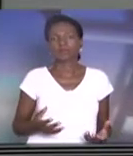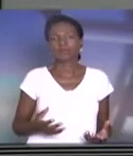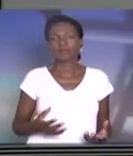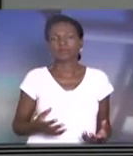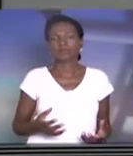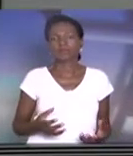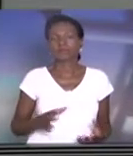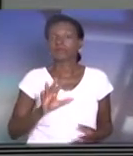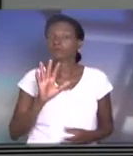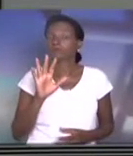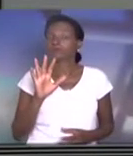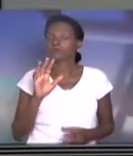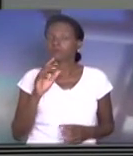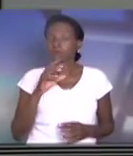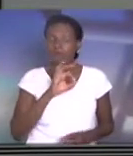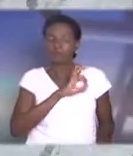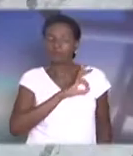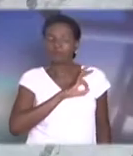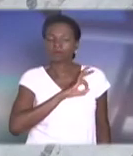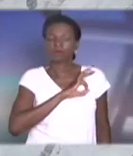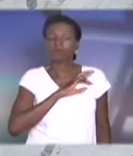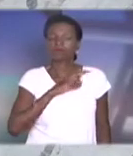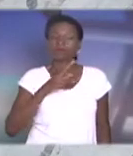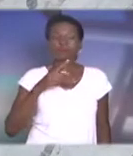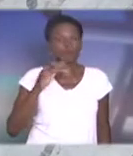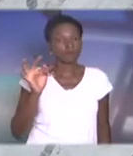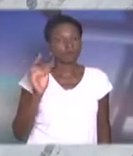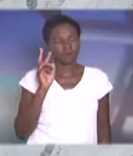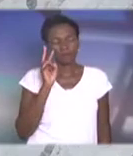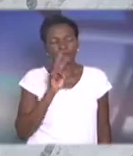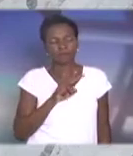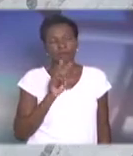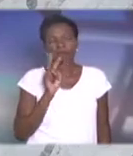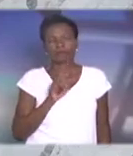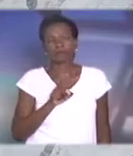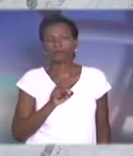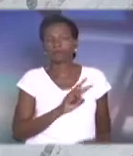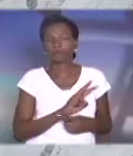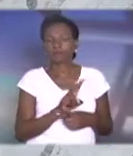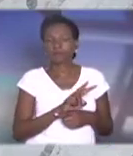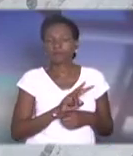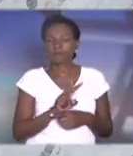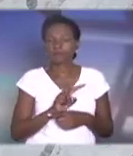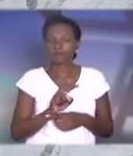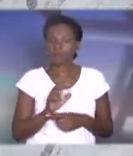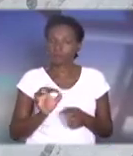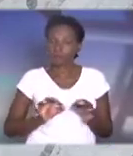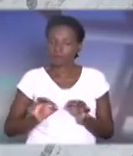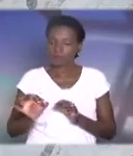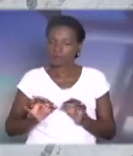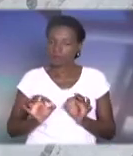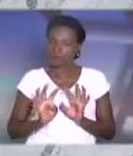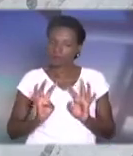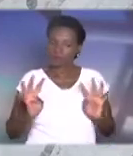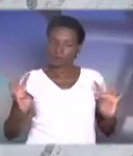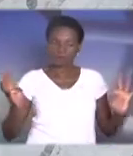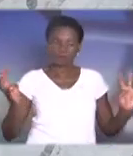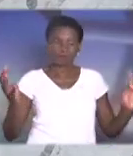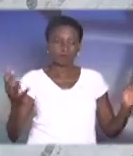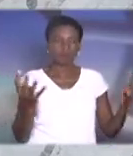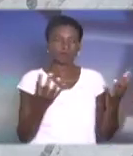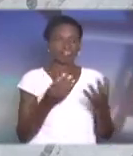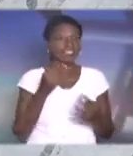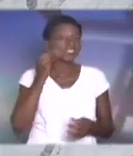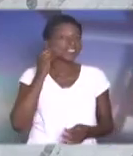monitorados pela Polícia Federal. E a Polícia Federal efetuou um cerco no local e eles tentaram fugir pelo rio,